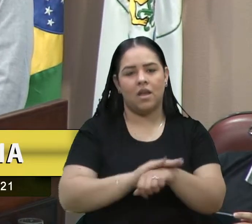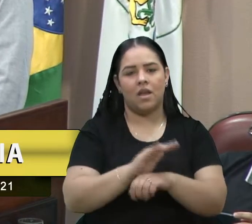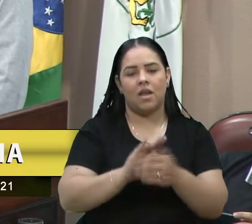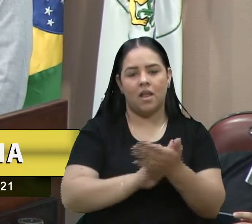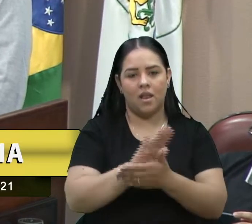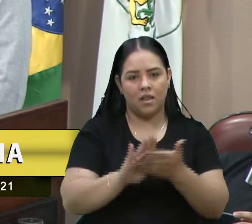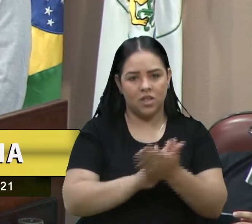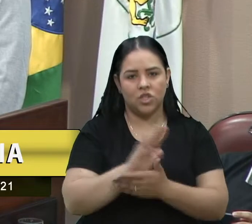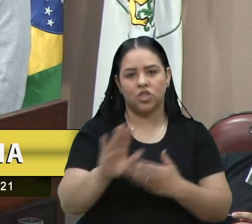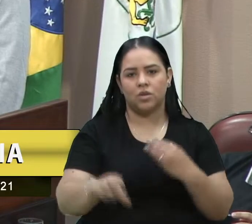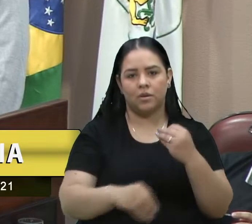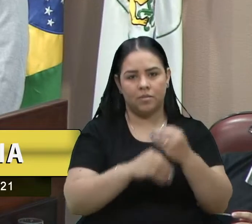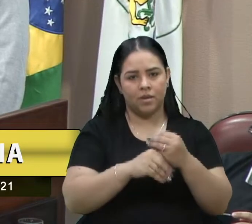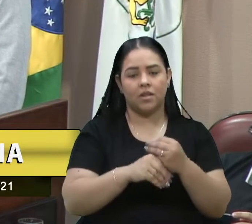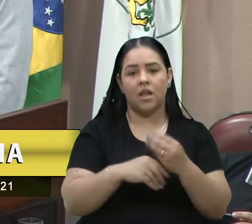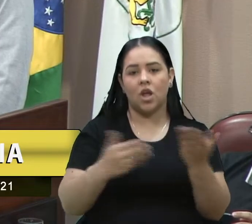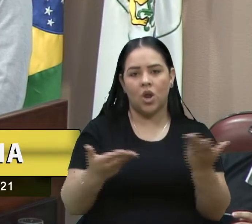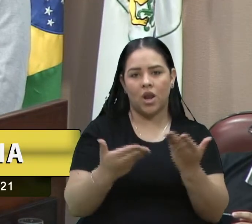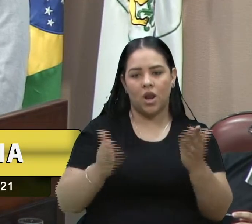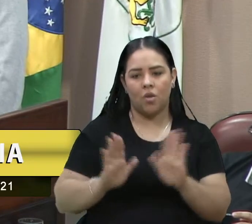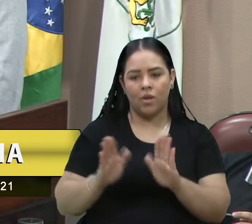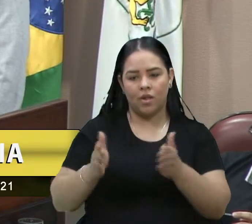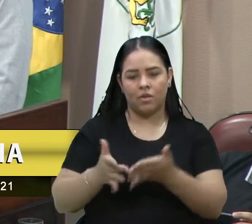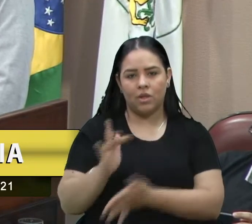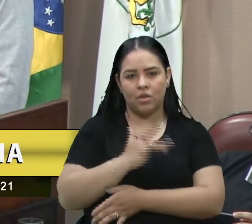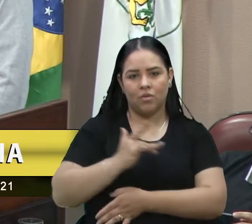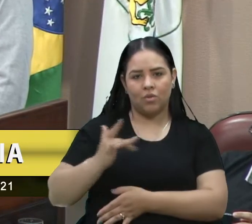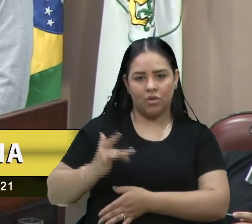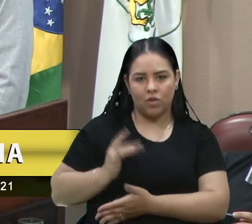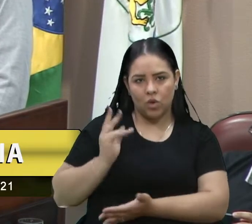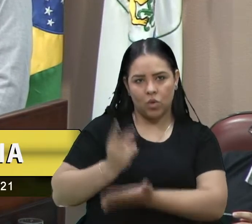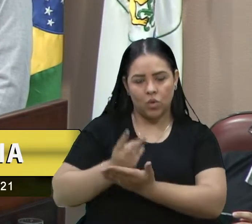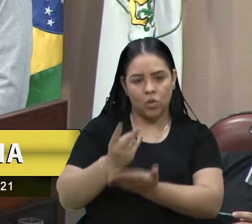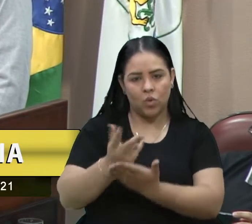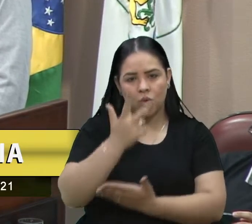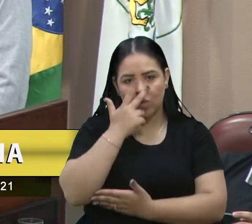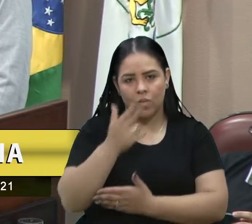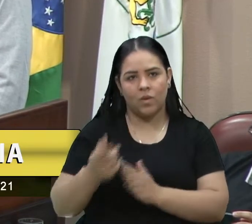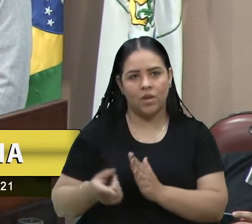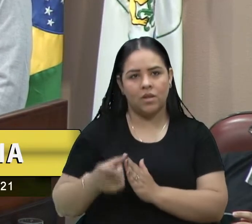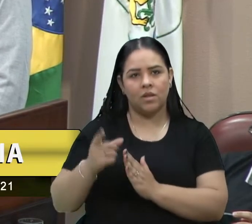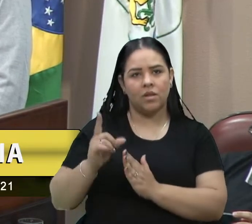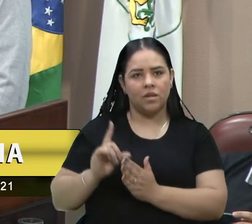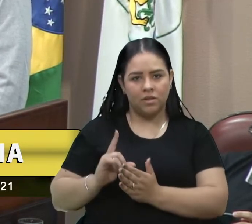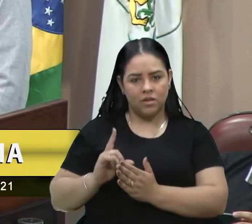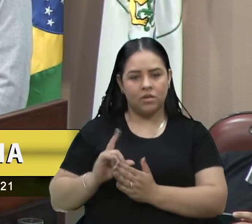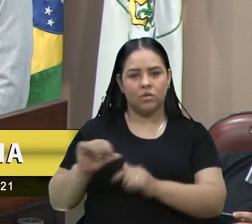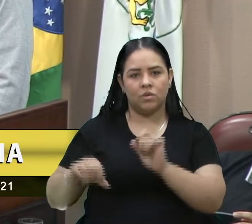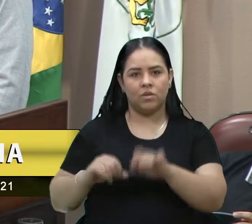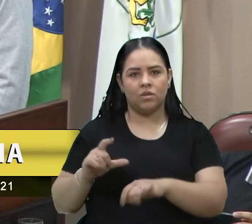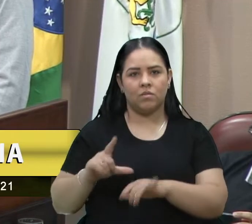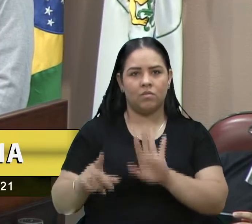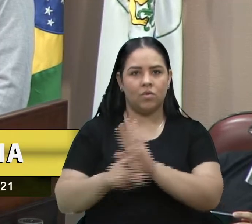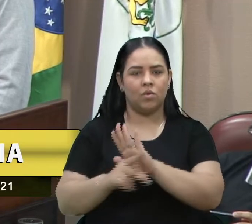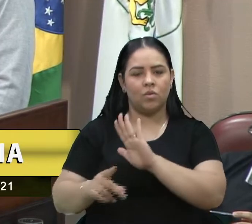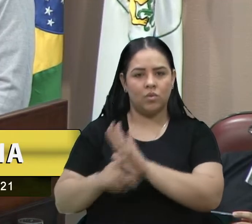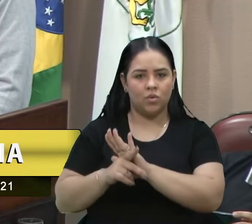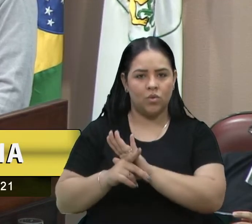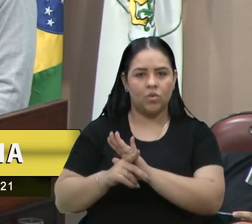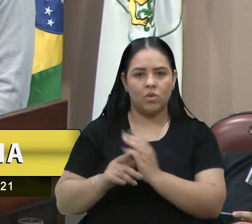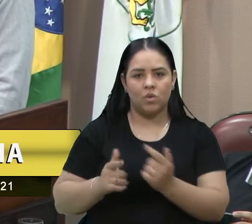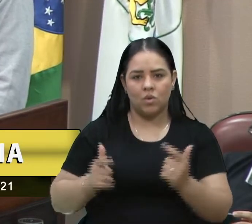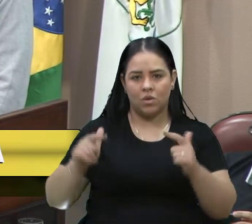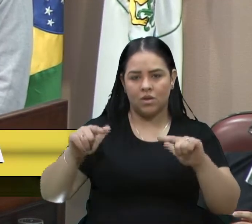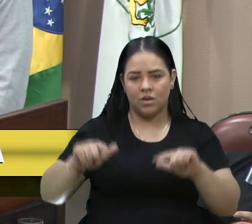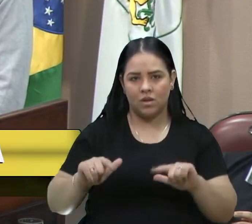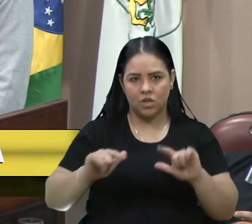vereador Rafael Bueno, da Saúde, que deve dar prosseguimento, como foi anteriormente, a questão das funerárias. Isso.